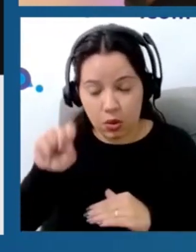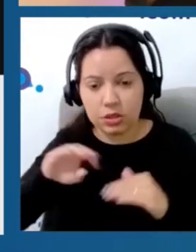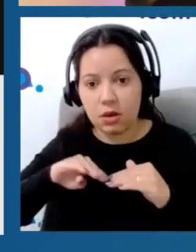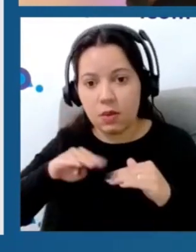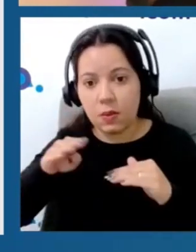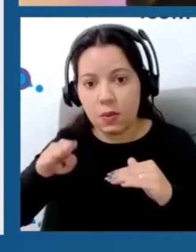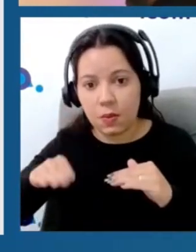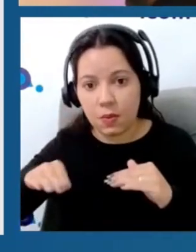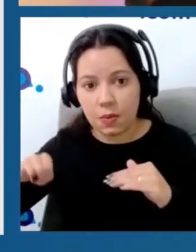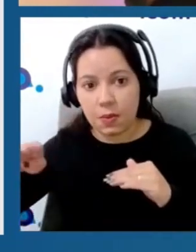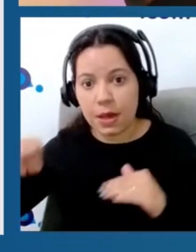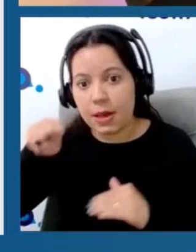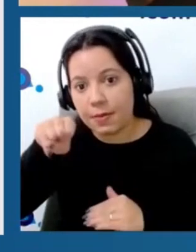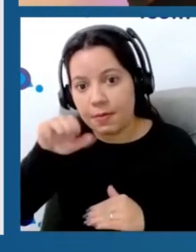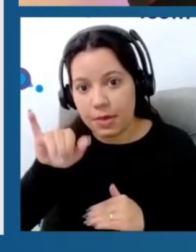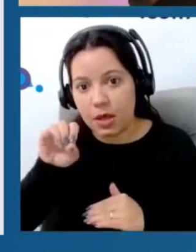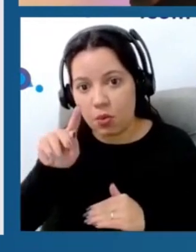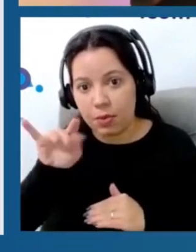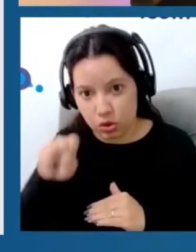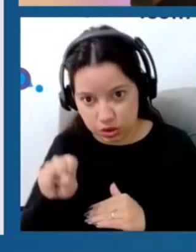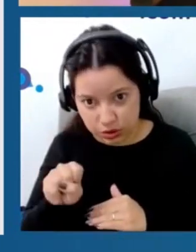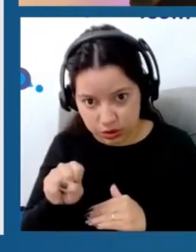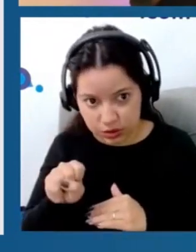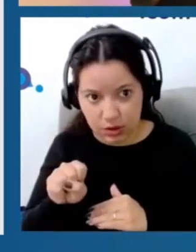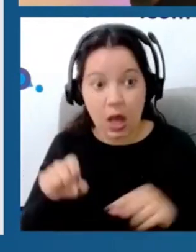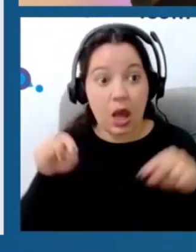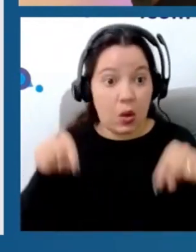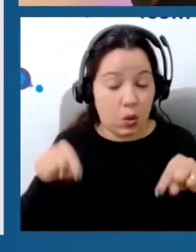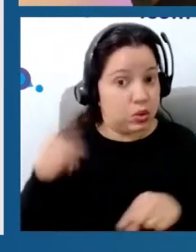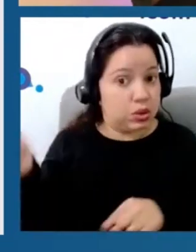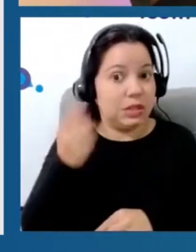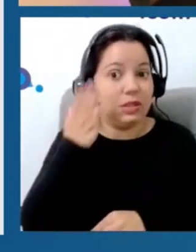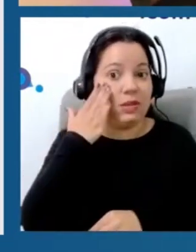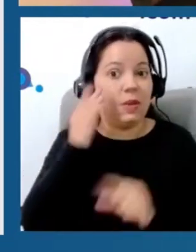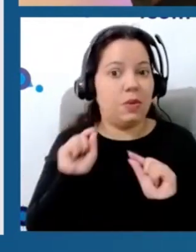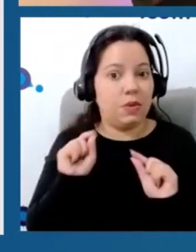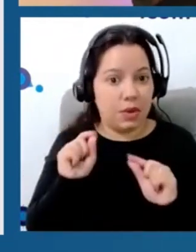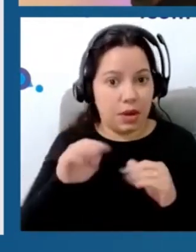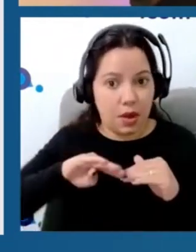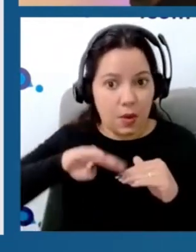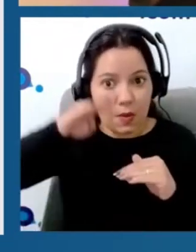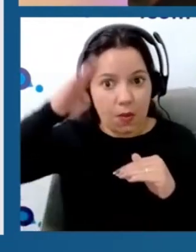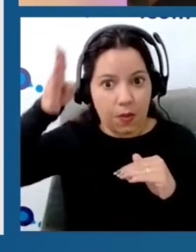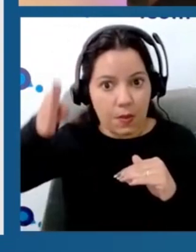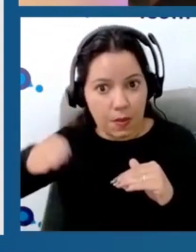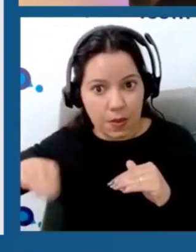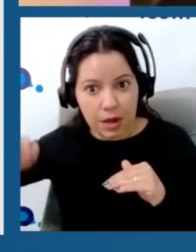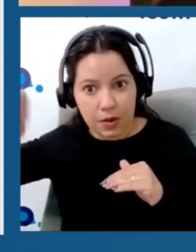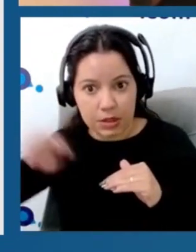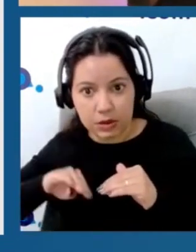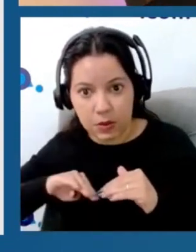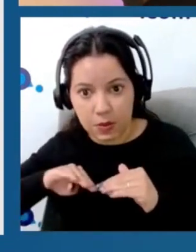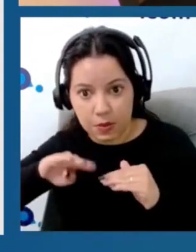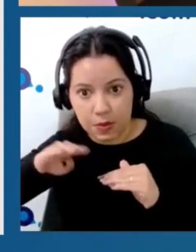receptores miopioides. Então, hoje o que a gente sabe é que a alta frequência e a baixa frequência ativam relativamente esses